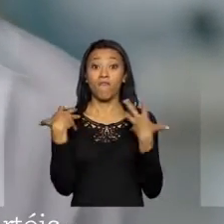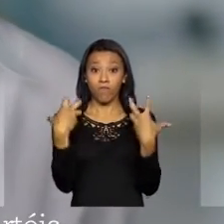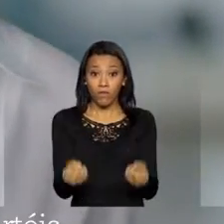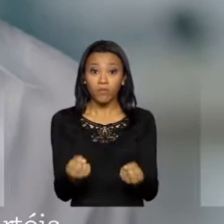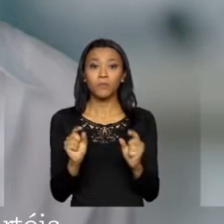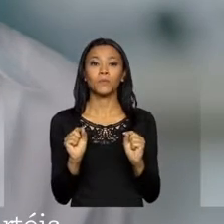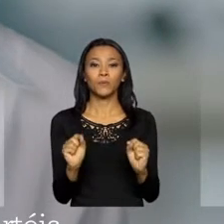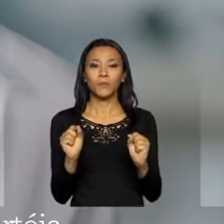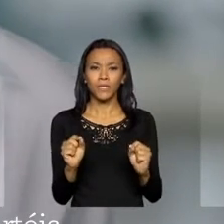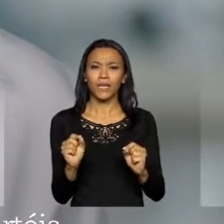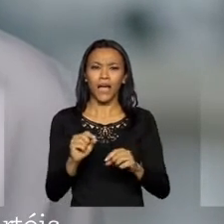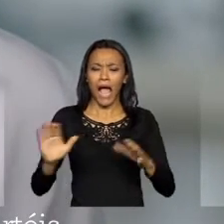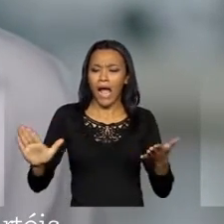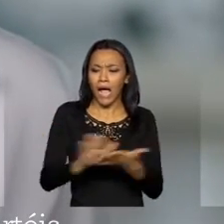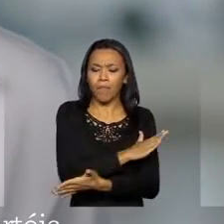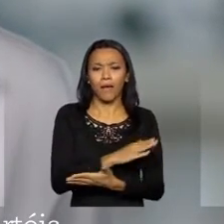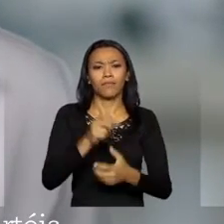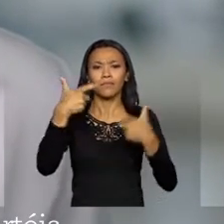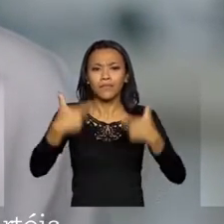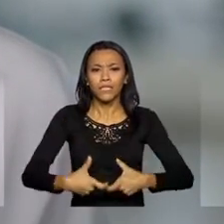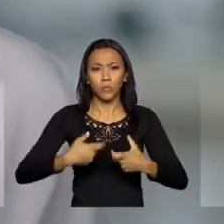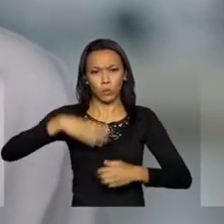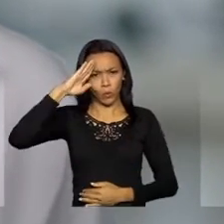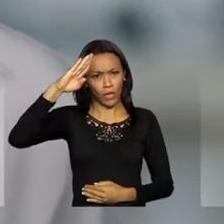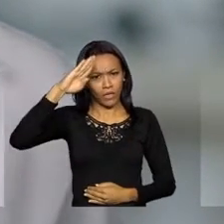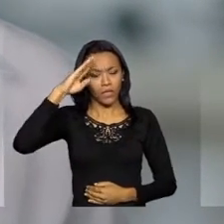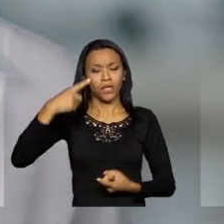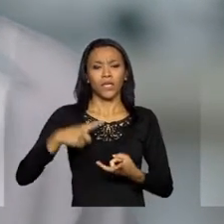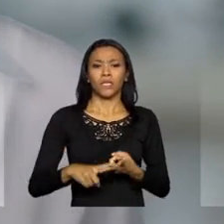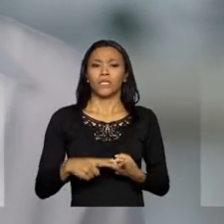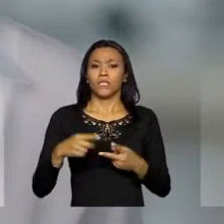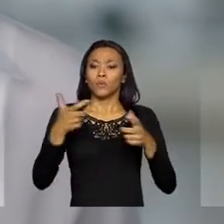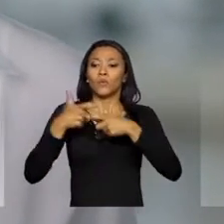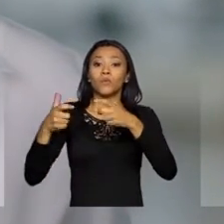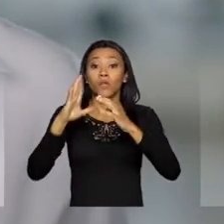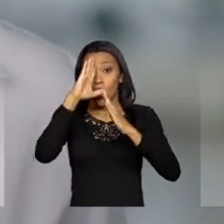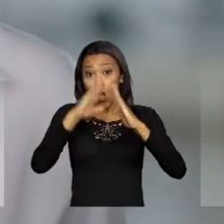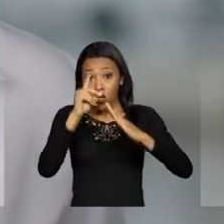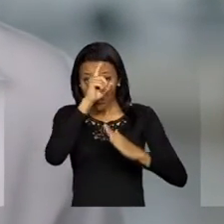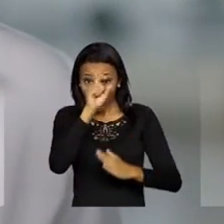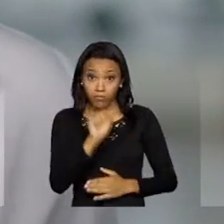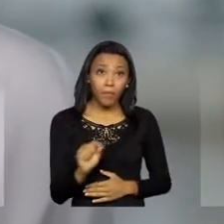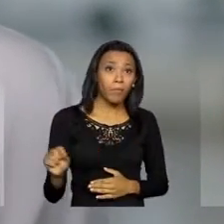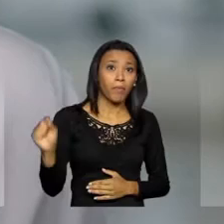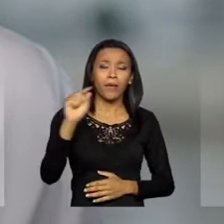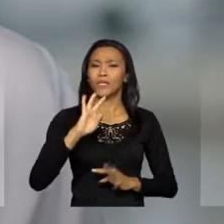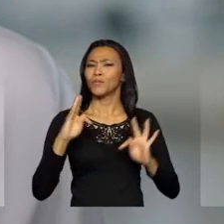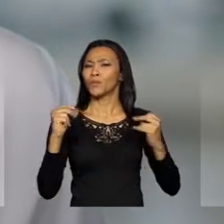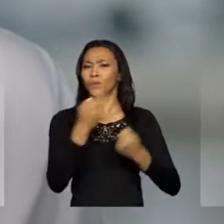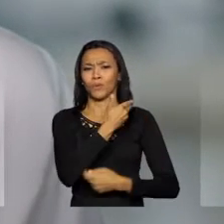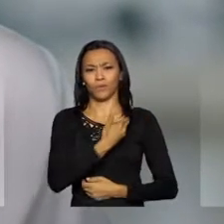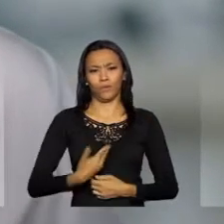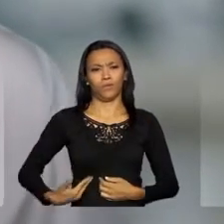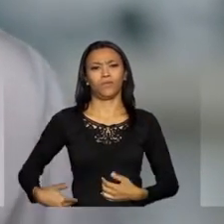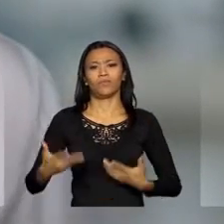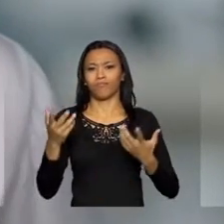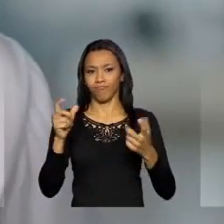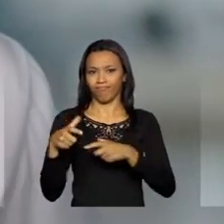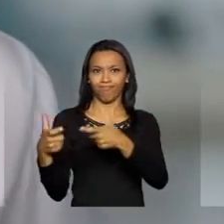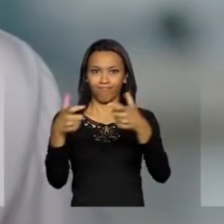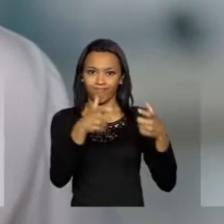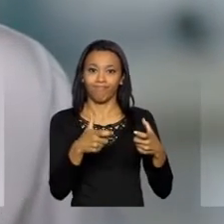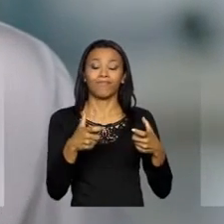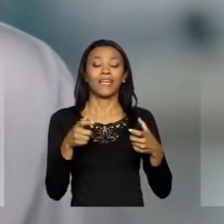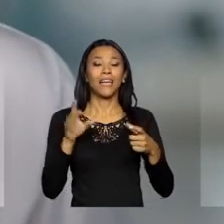eliminar os criadouros nos quartéis, nas unidades de saúde, em todos os prédios do governo. Cada